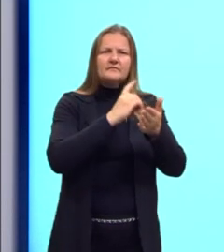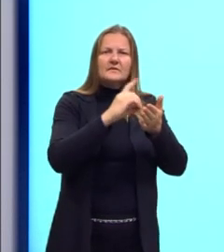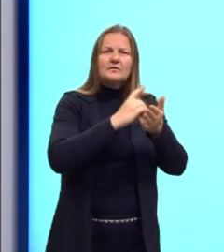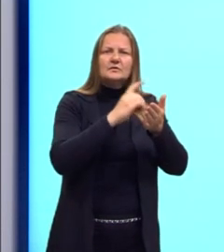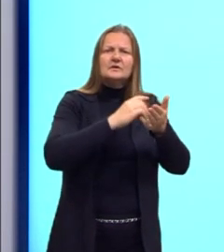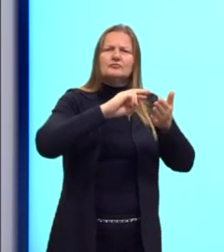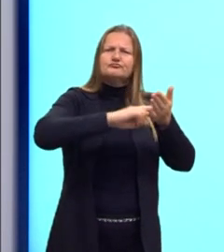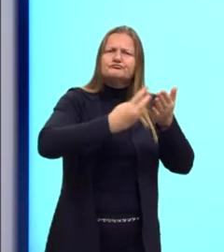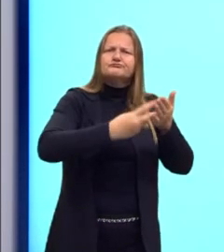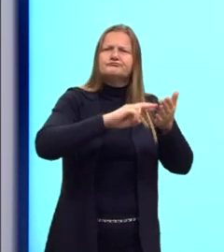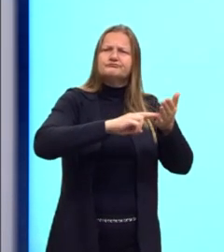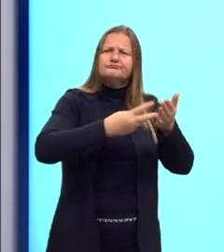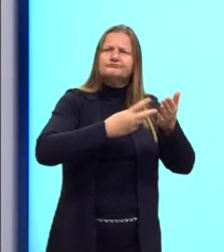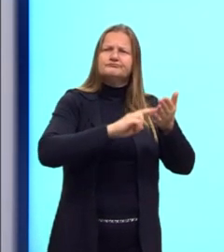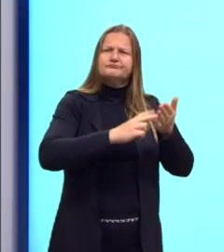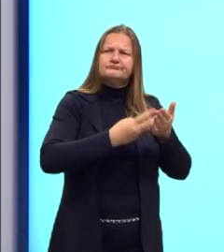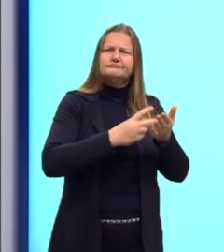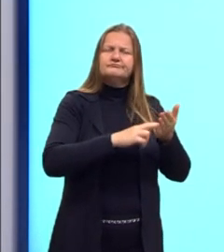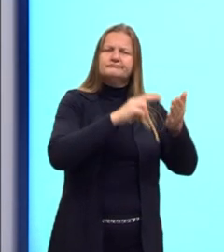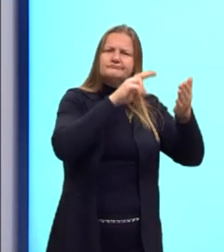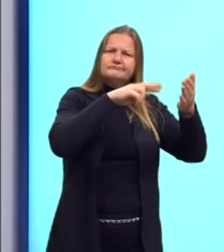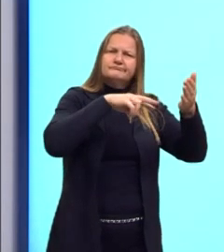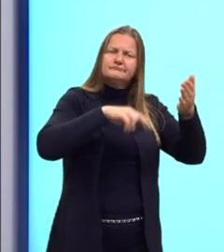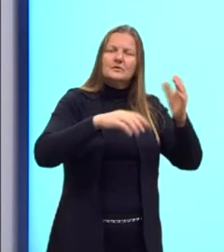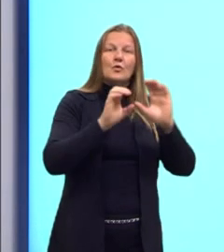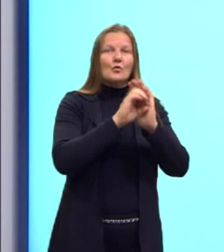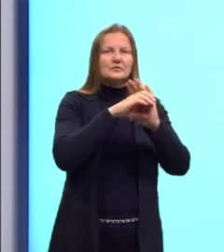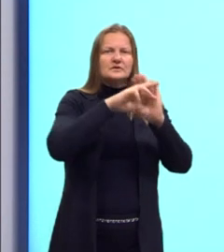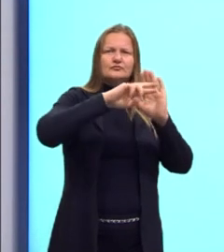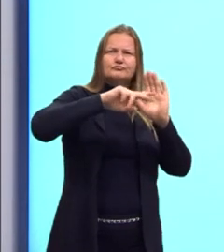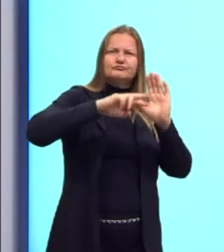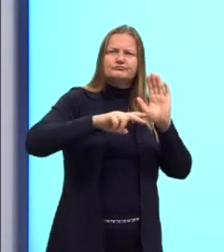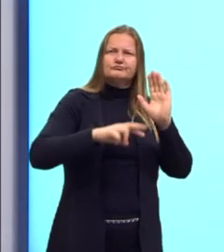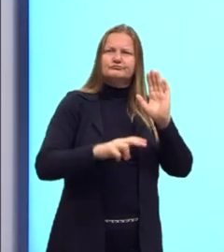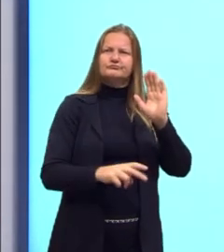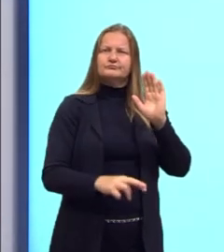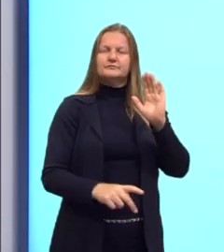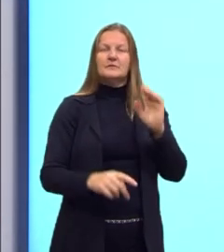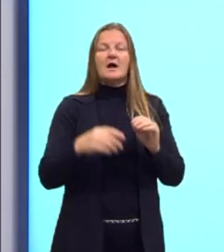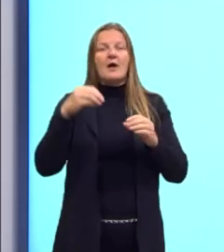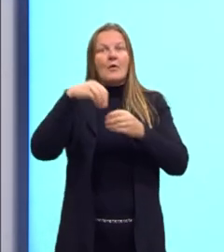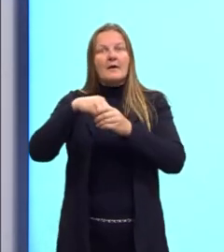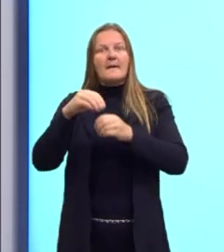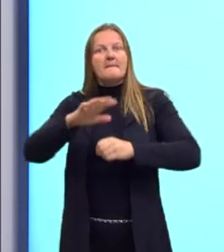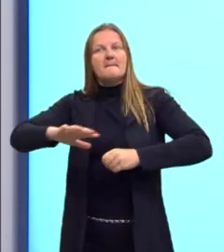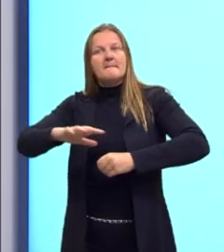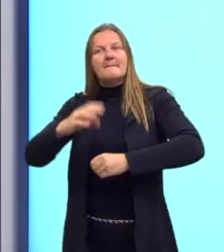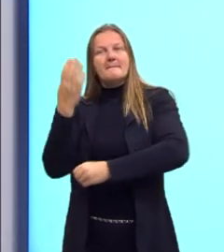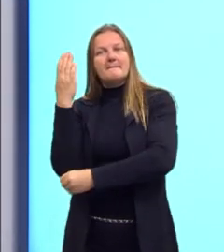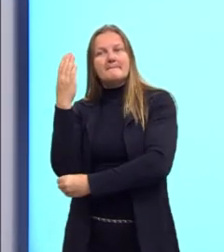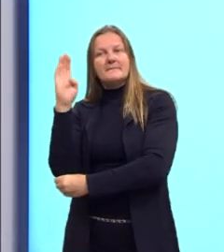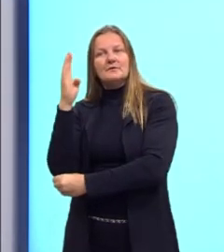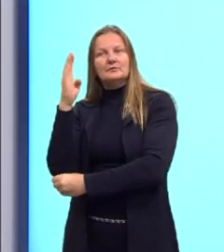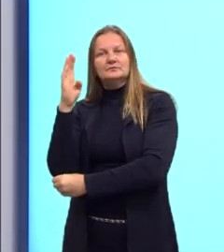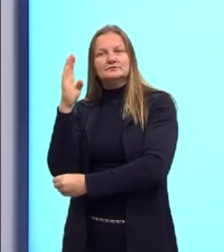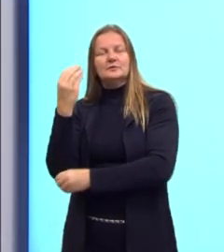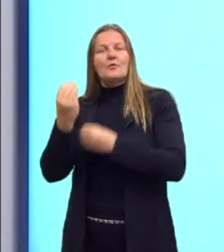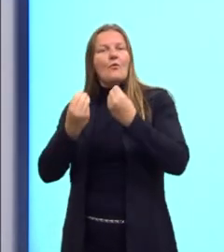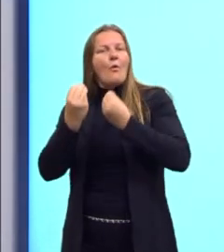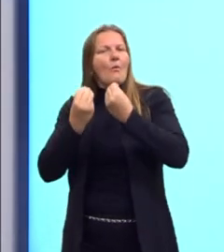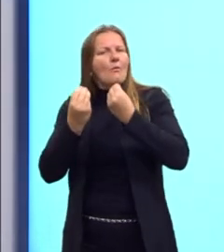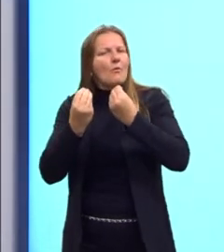para a evolução. E nós estamos atentando, então, para o significado biológico, evolução biológica.